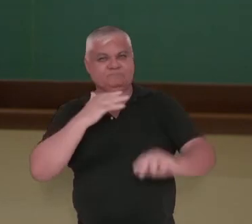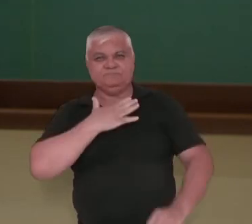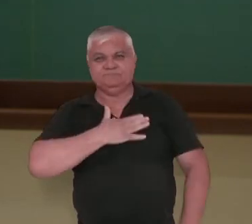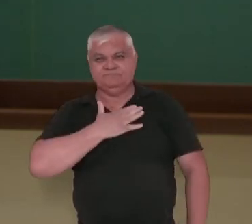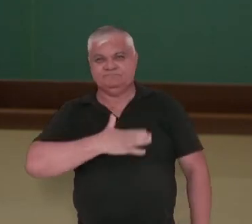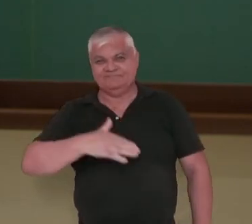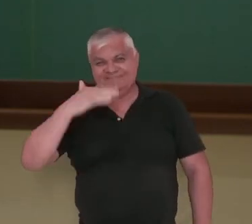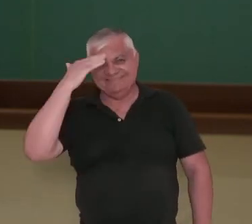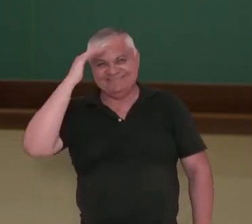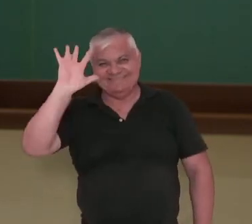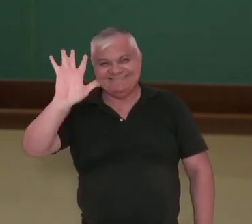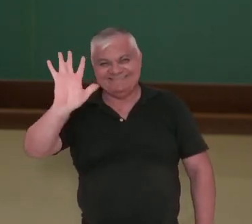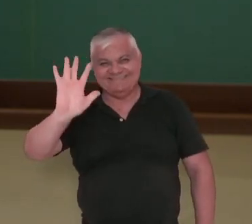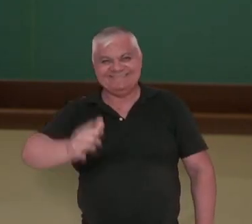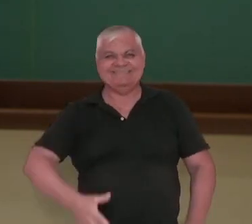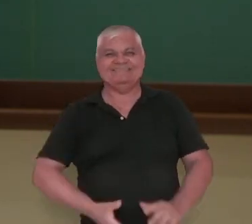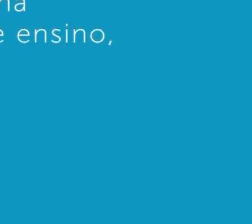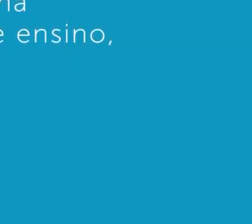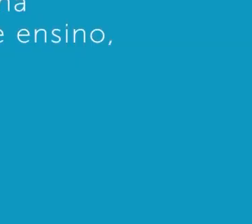tenham gostado. Até breve!